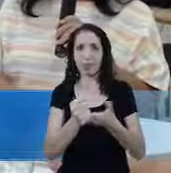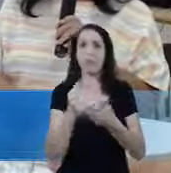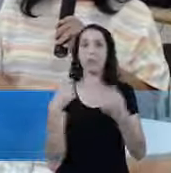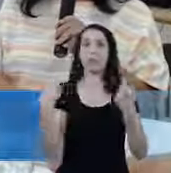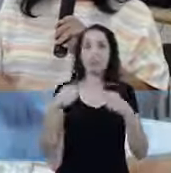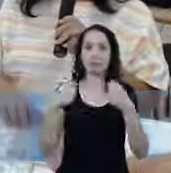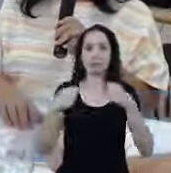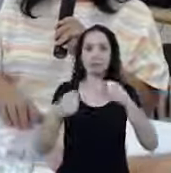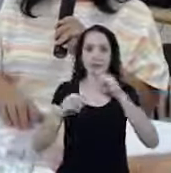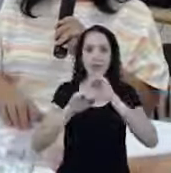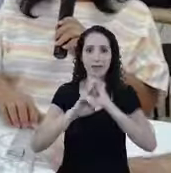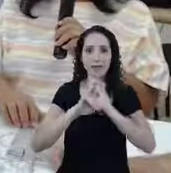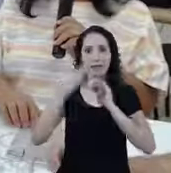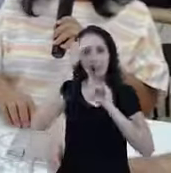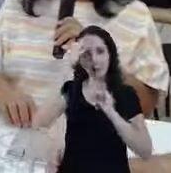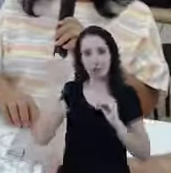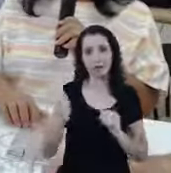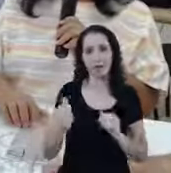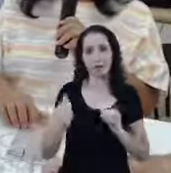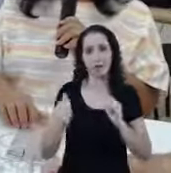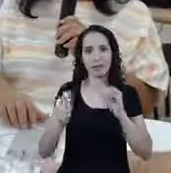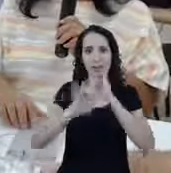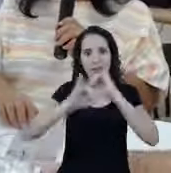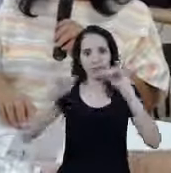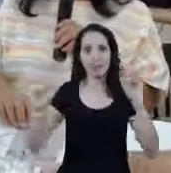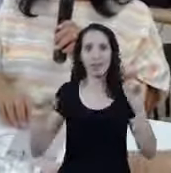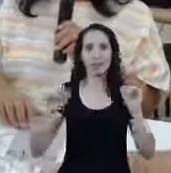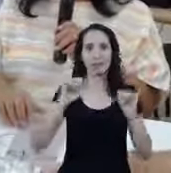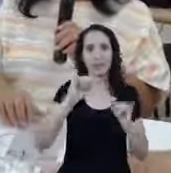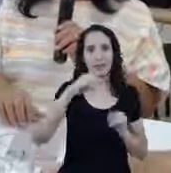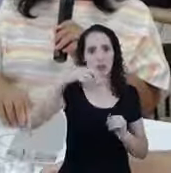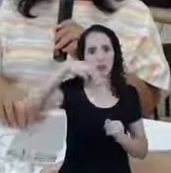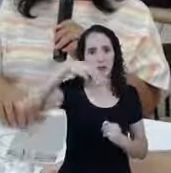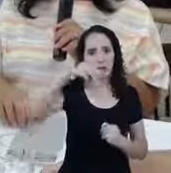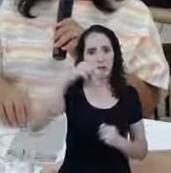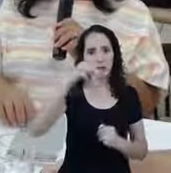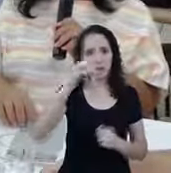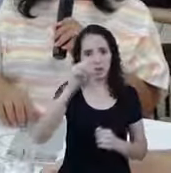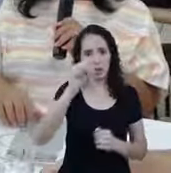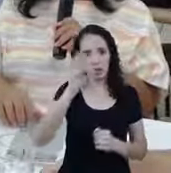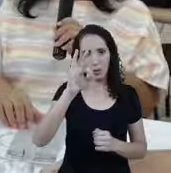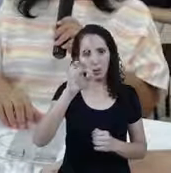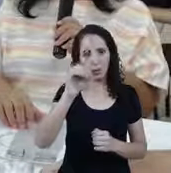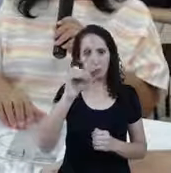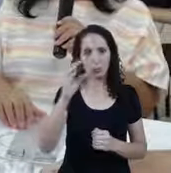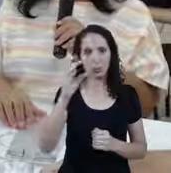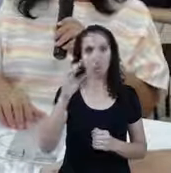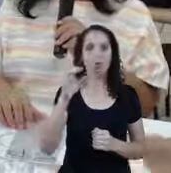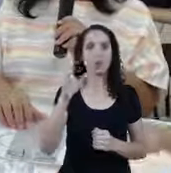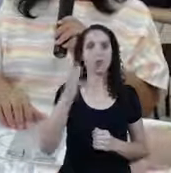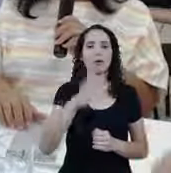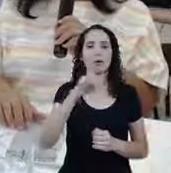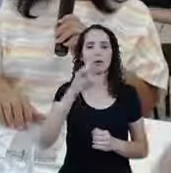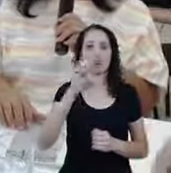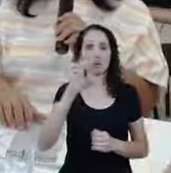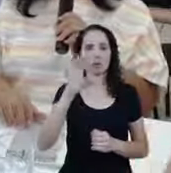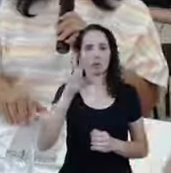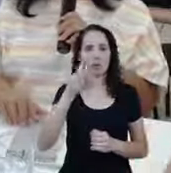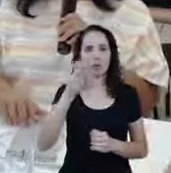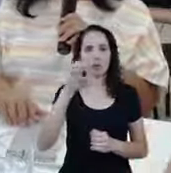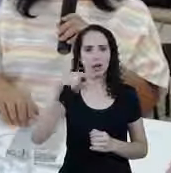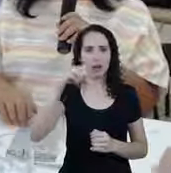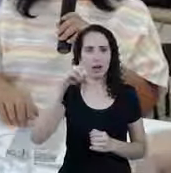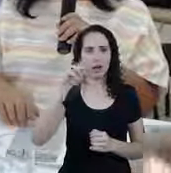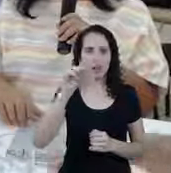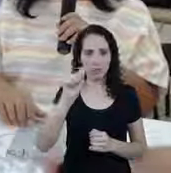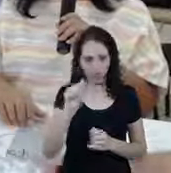se a declaração de imposto de renda do ano de 2018 Esteja com uma renda abaixo de R$ 28.559 R$ 18 ou R 19?